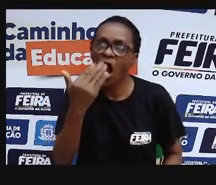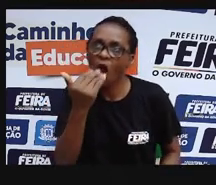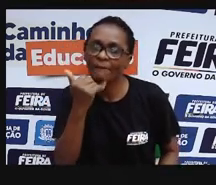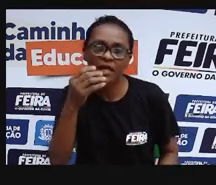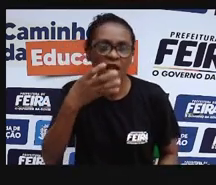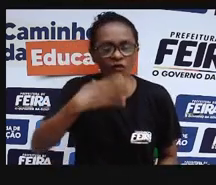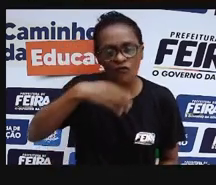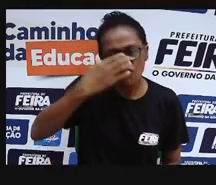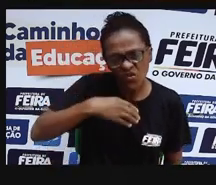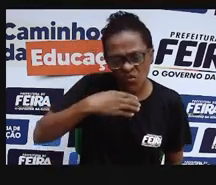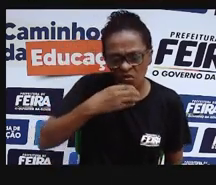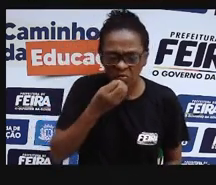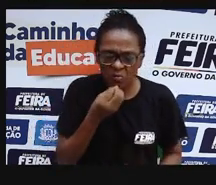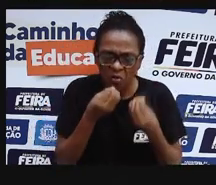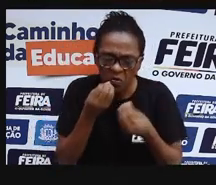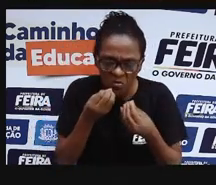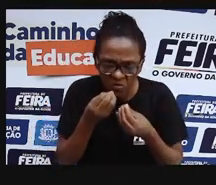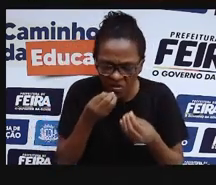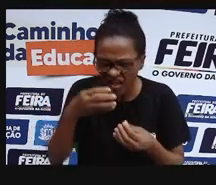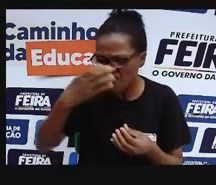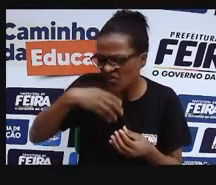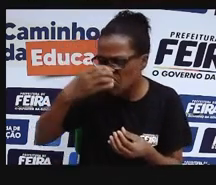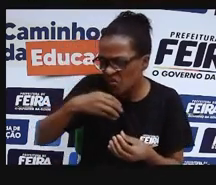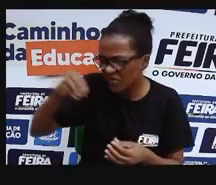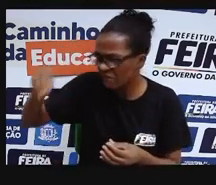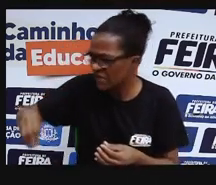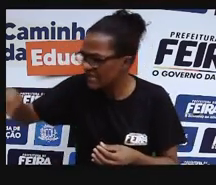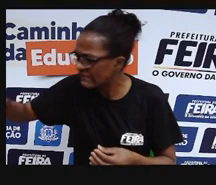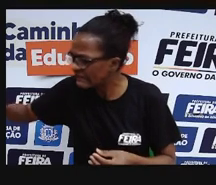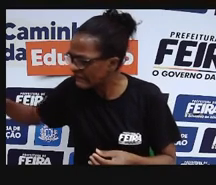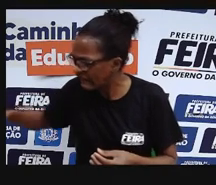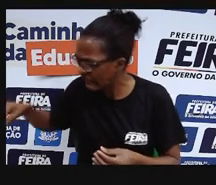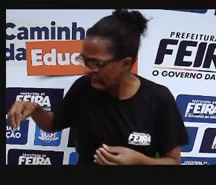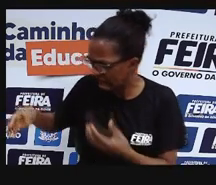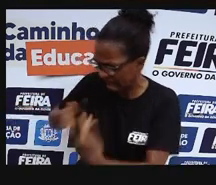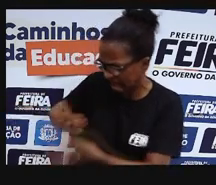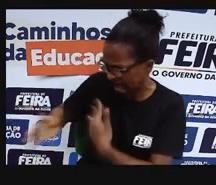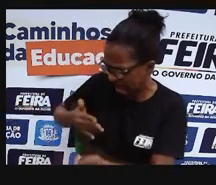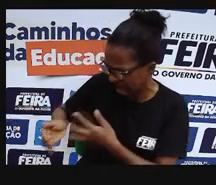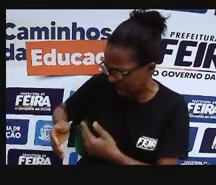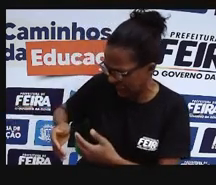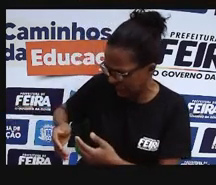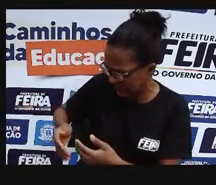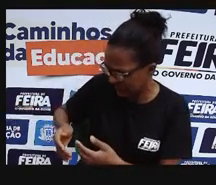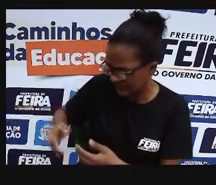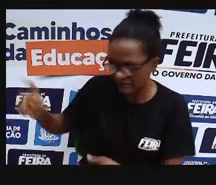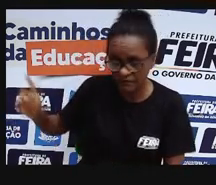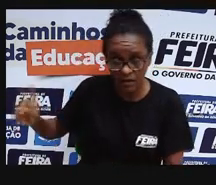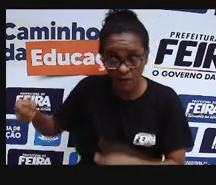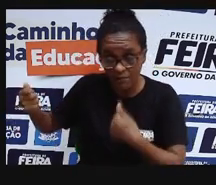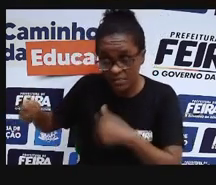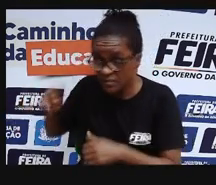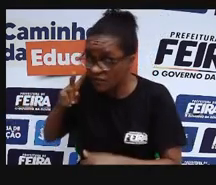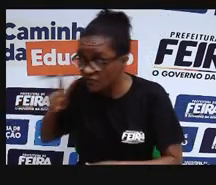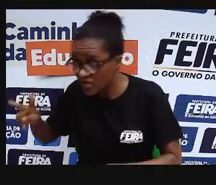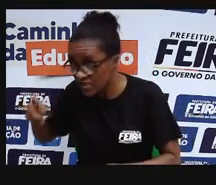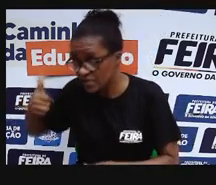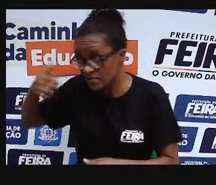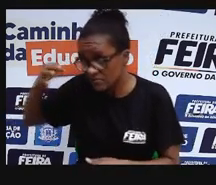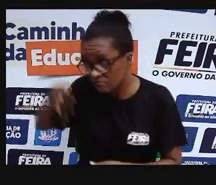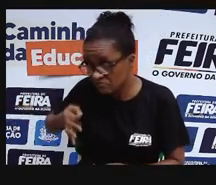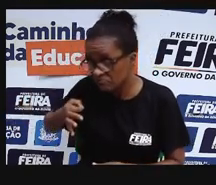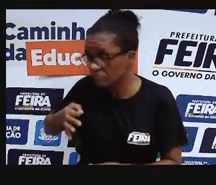Essa fruta, quando ela foi produzida, quando ela foi plantada, esse processo de plantio, de irrigação,